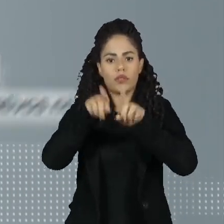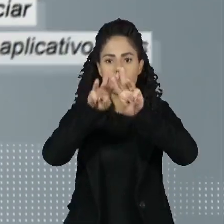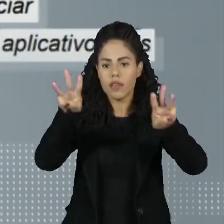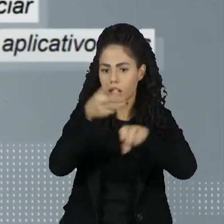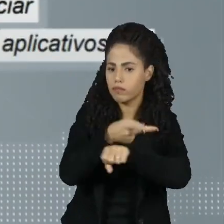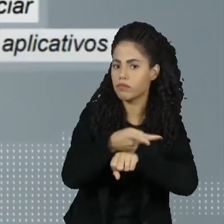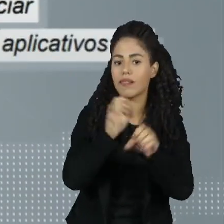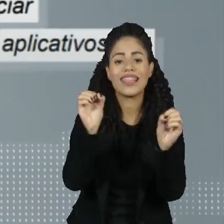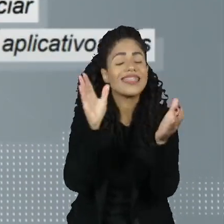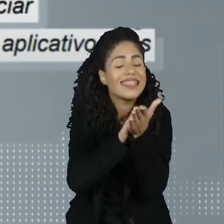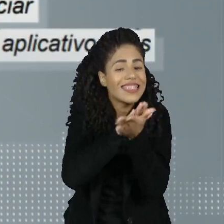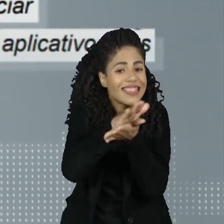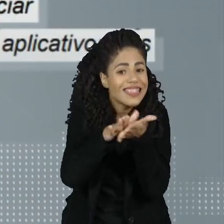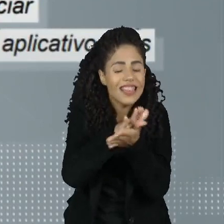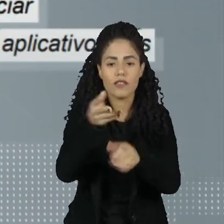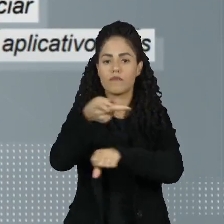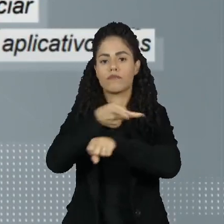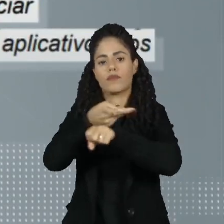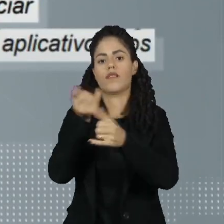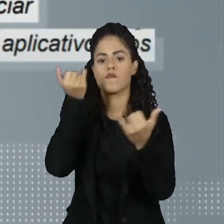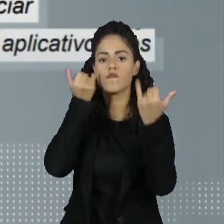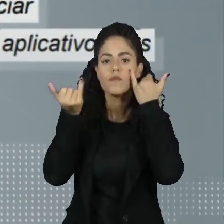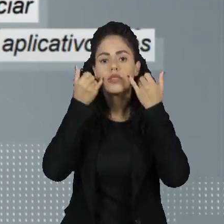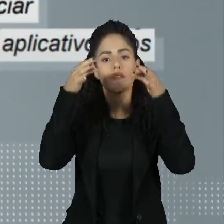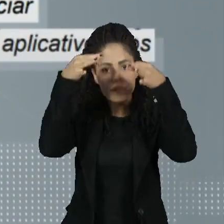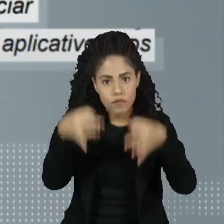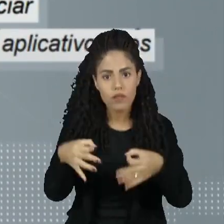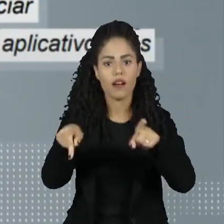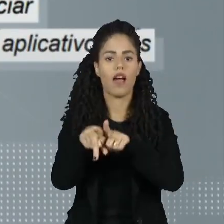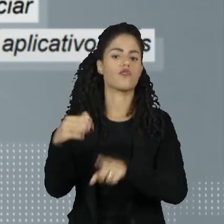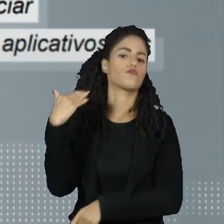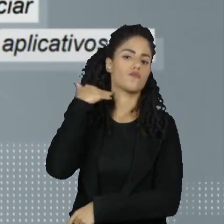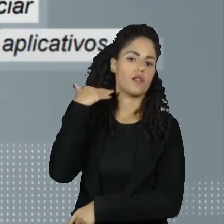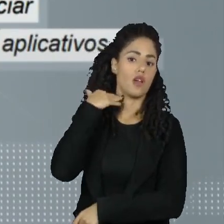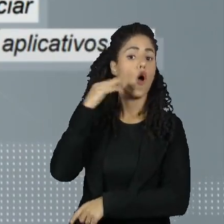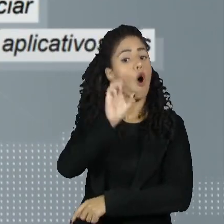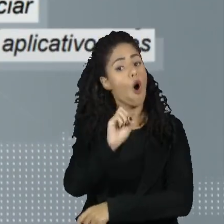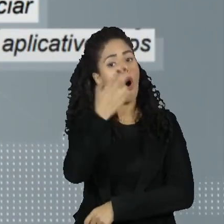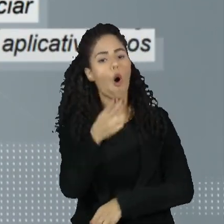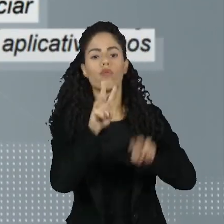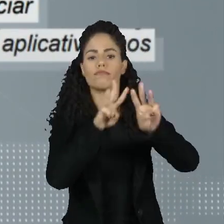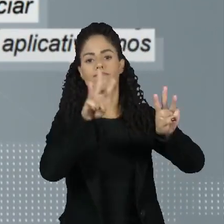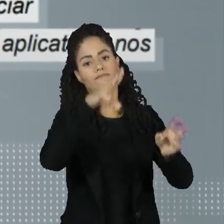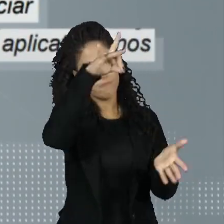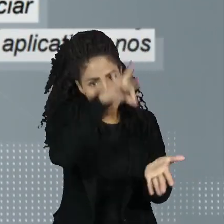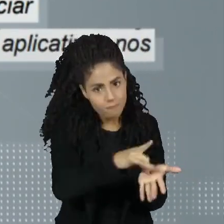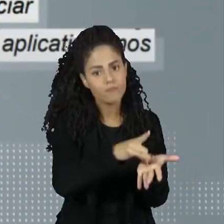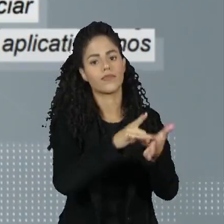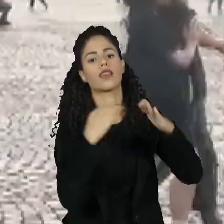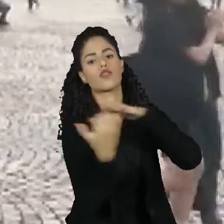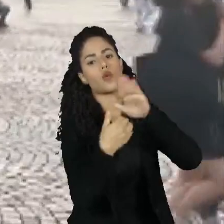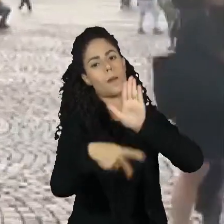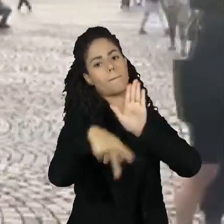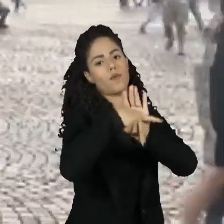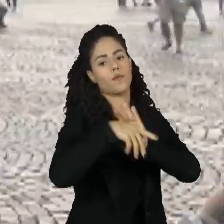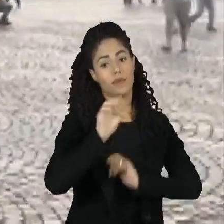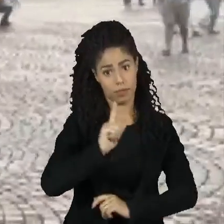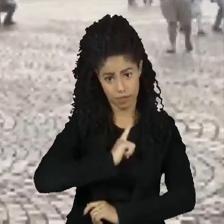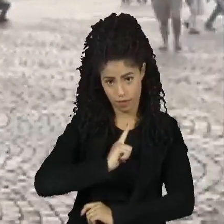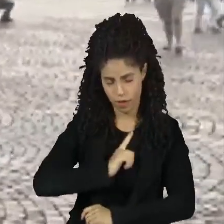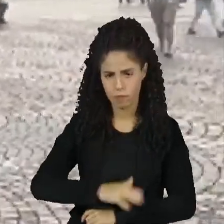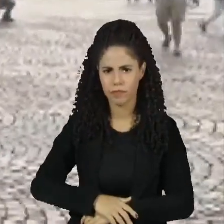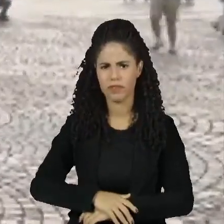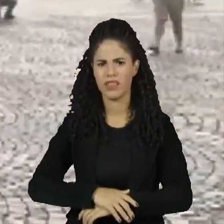busca. E só procure informações nas agências físicas ou nos sites oficiais das instituições. Nunca